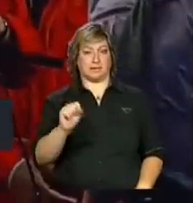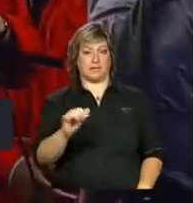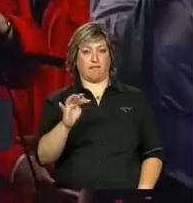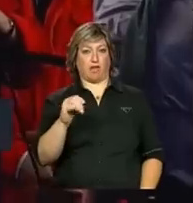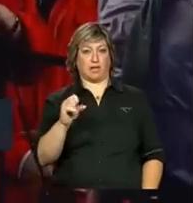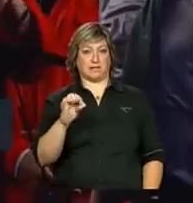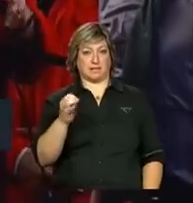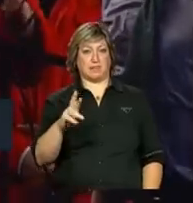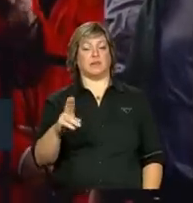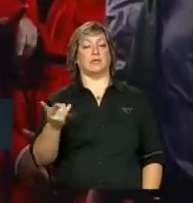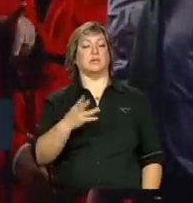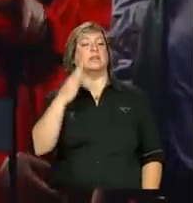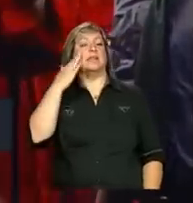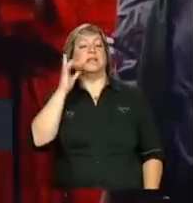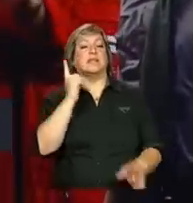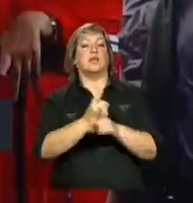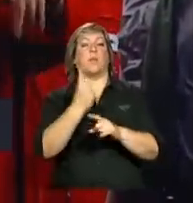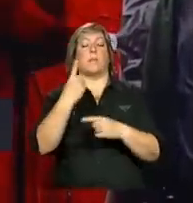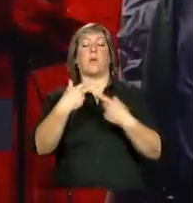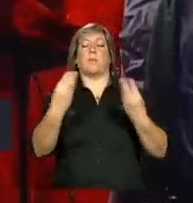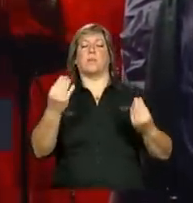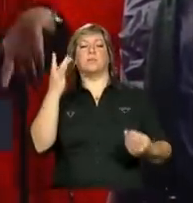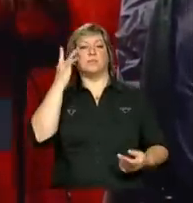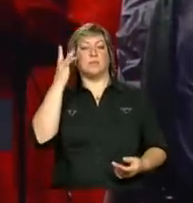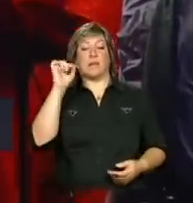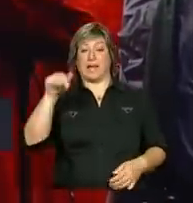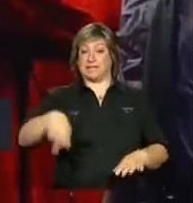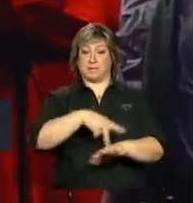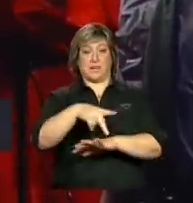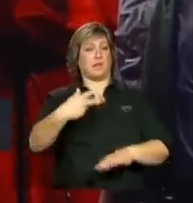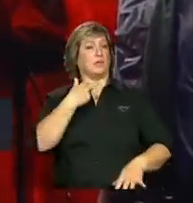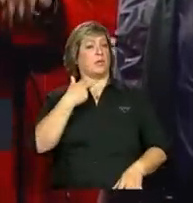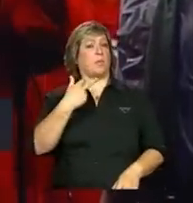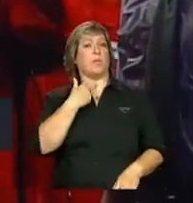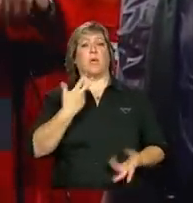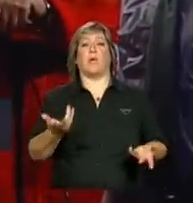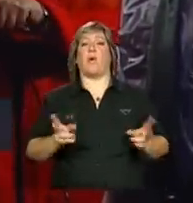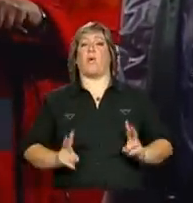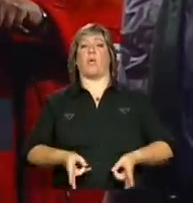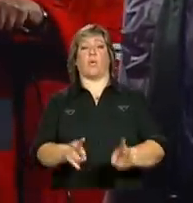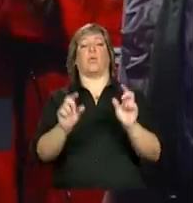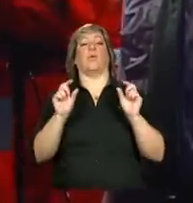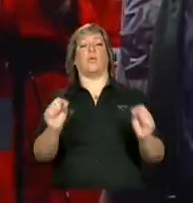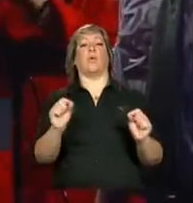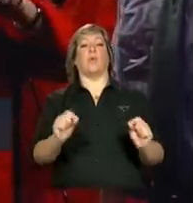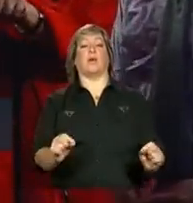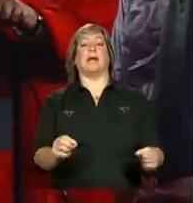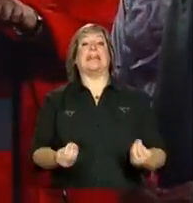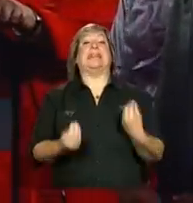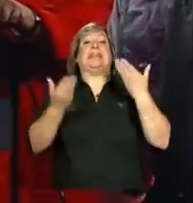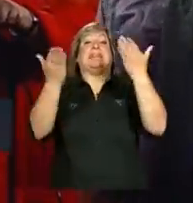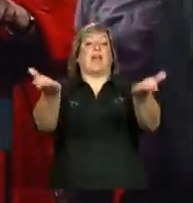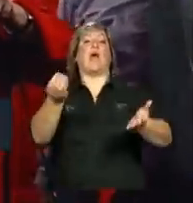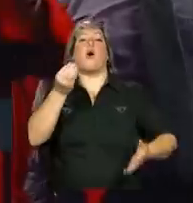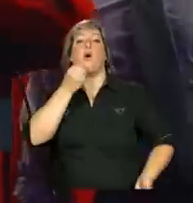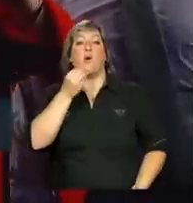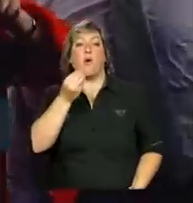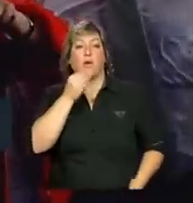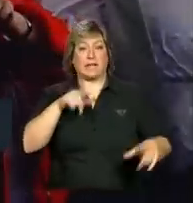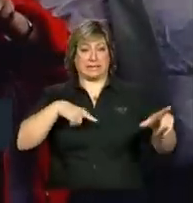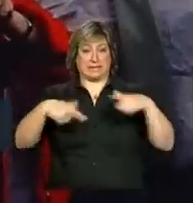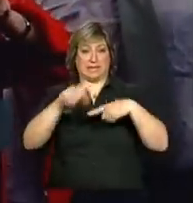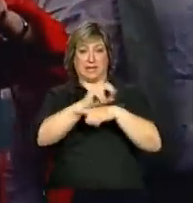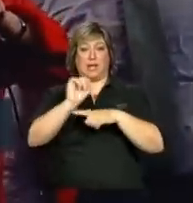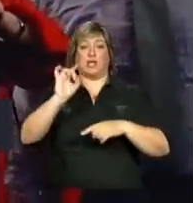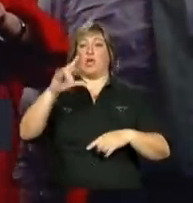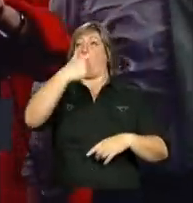muito sábia Esse país não podia continuar exportando emprego e oportunidades para o